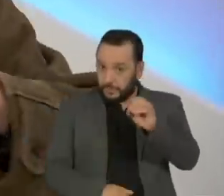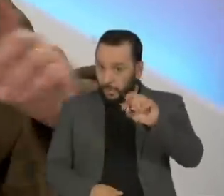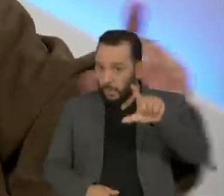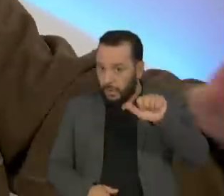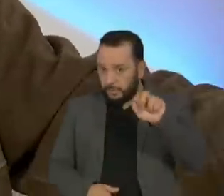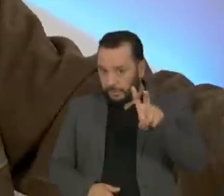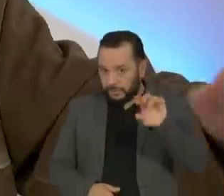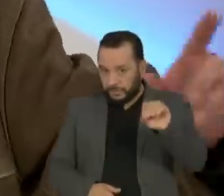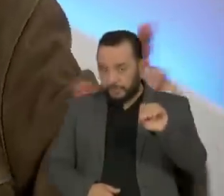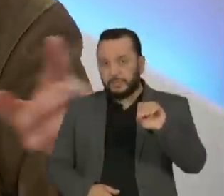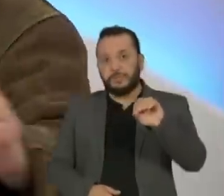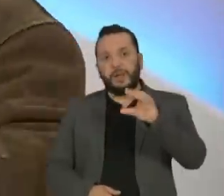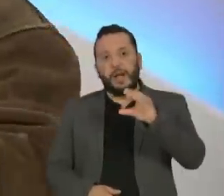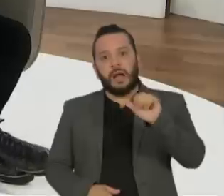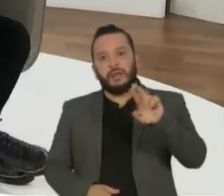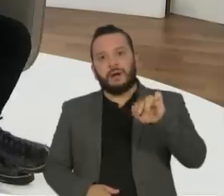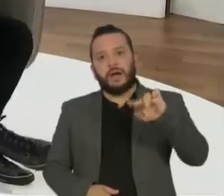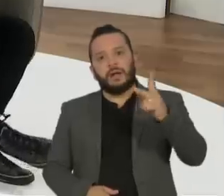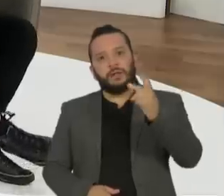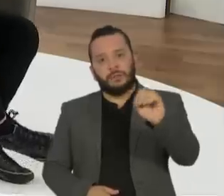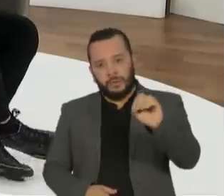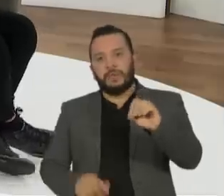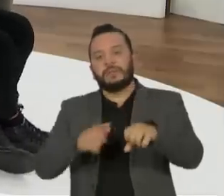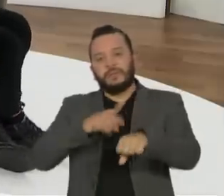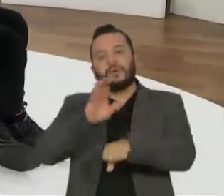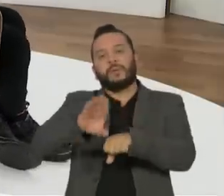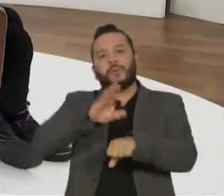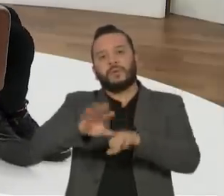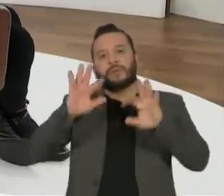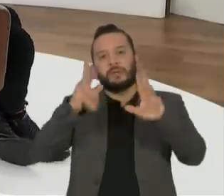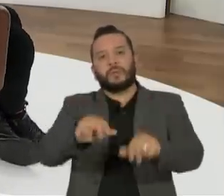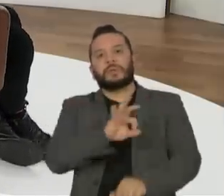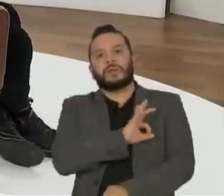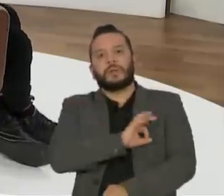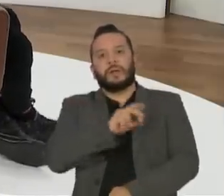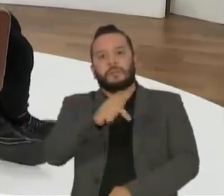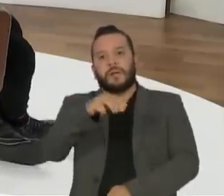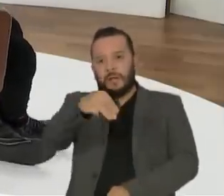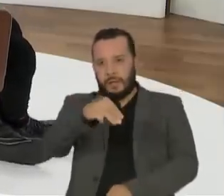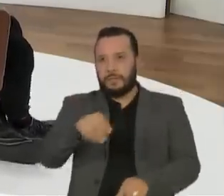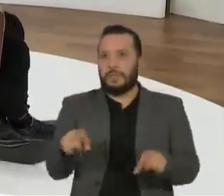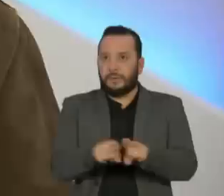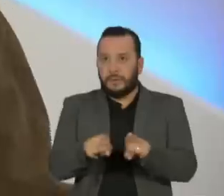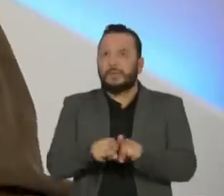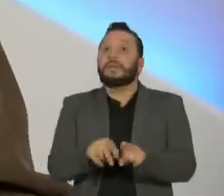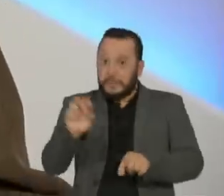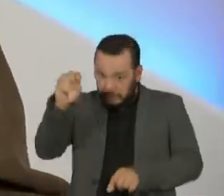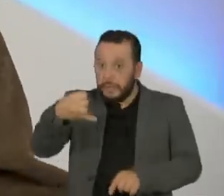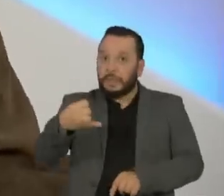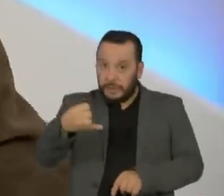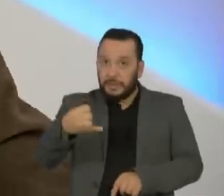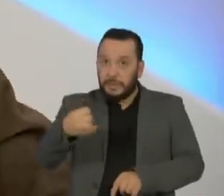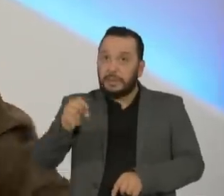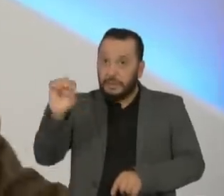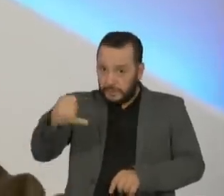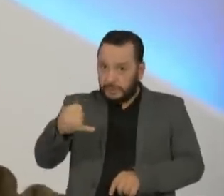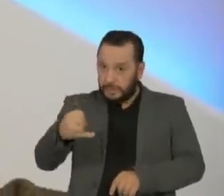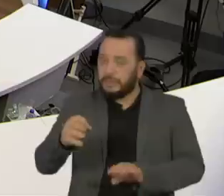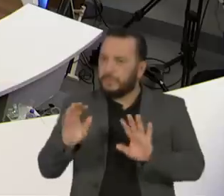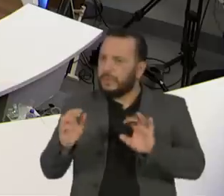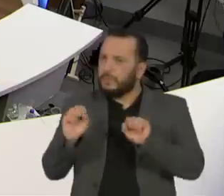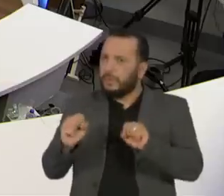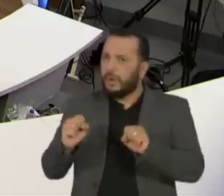deu cursos para toda a polícia militar e o Otávio Guedes falou, é. Isso é verdade? Deu cursos esse ano. Está dizendo que pode ter uma